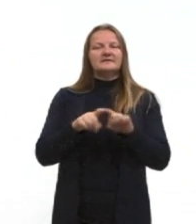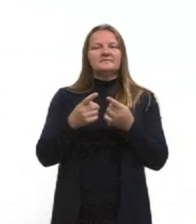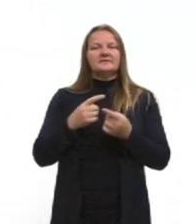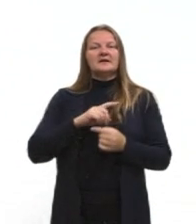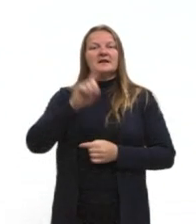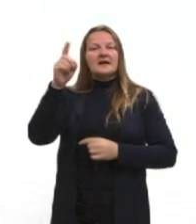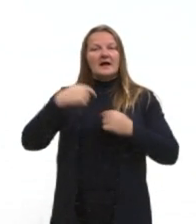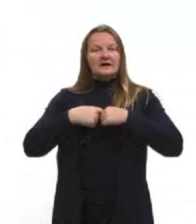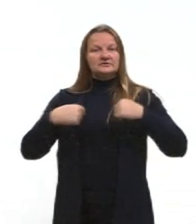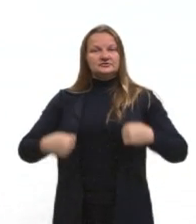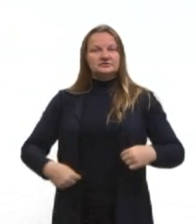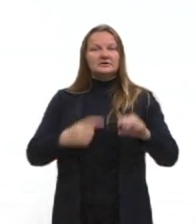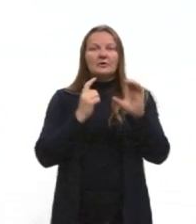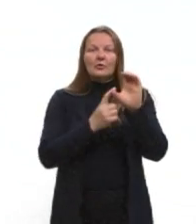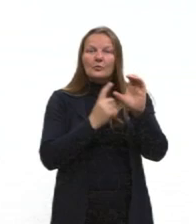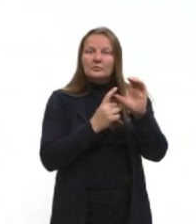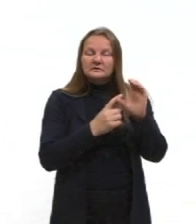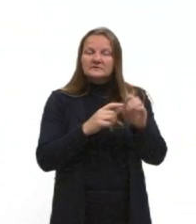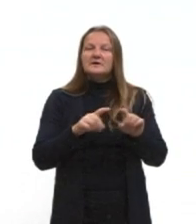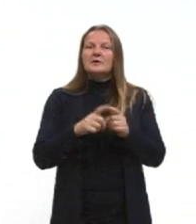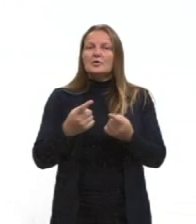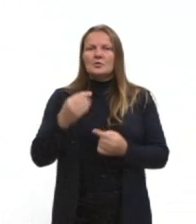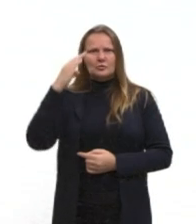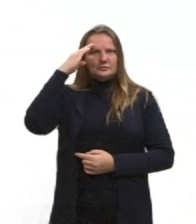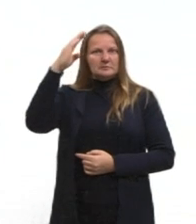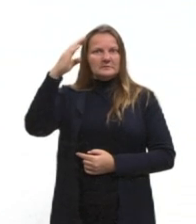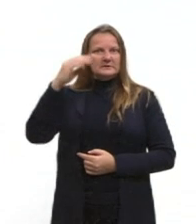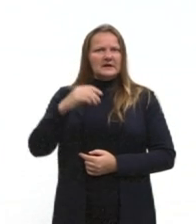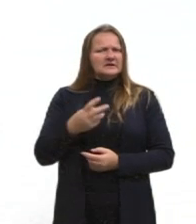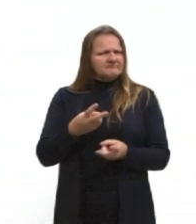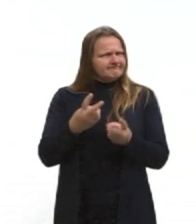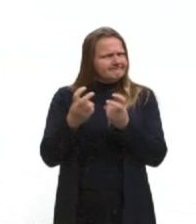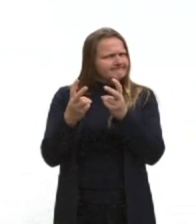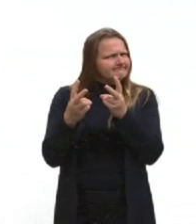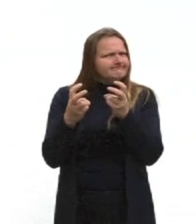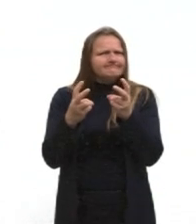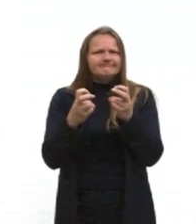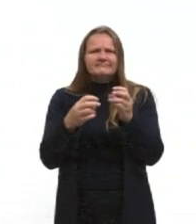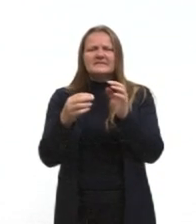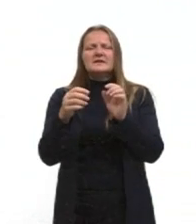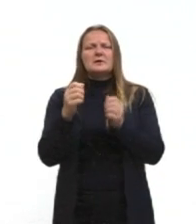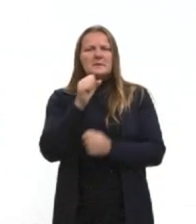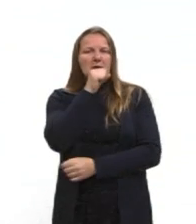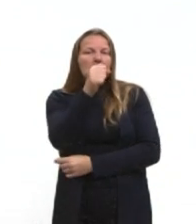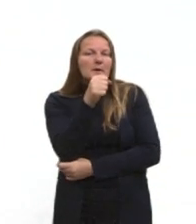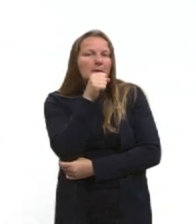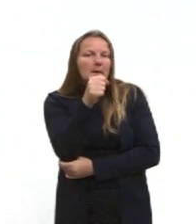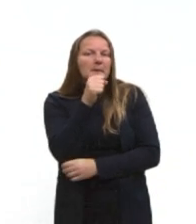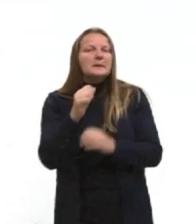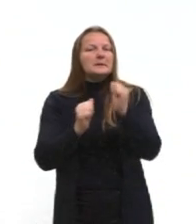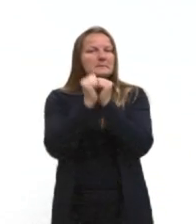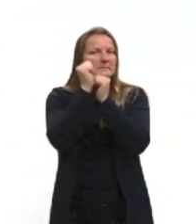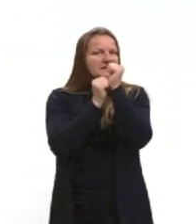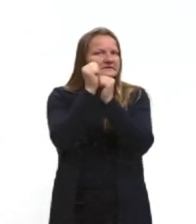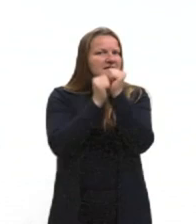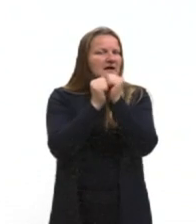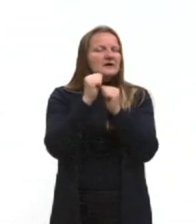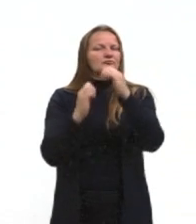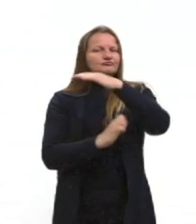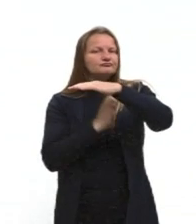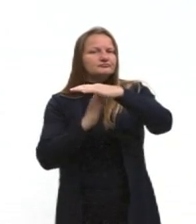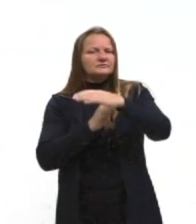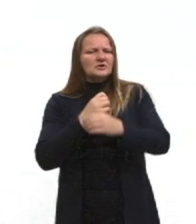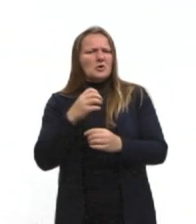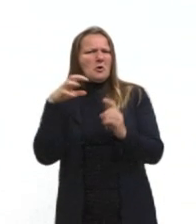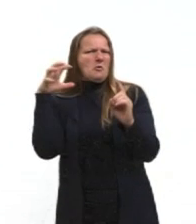China comunista. Então, os militares e alguns setores da imprensa, empresários também, começaram a fazer uma campanha